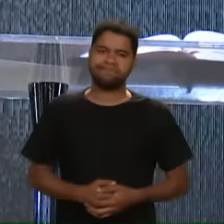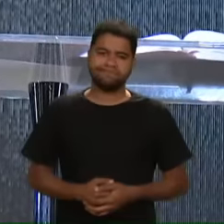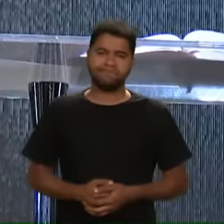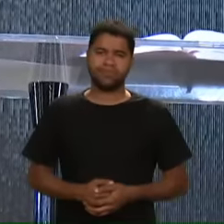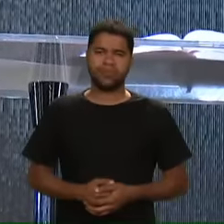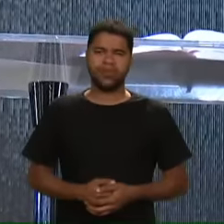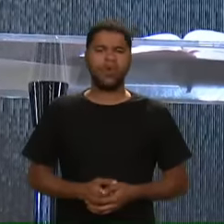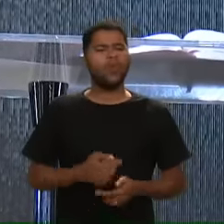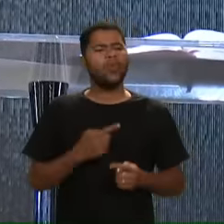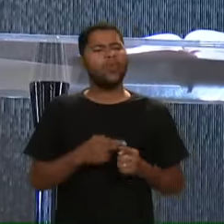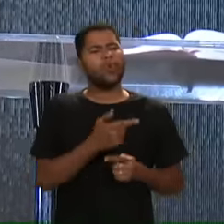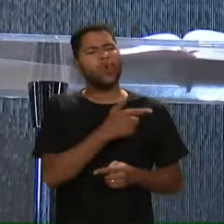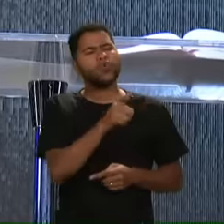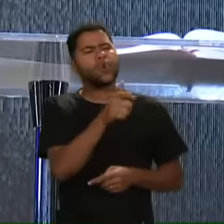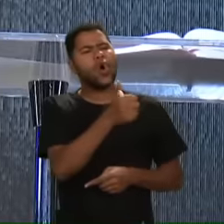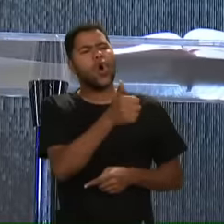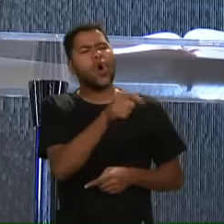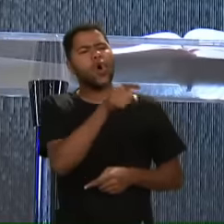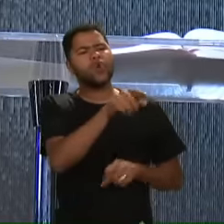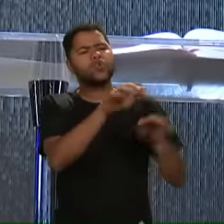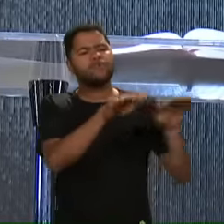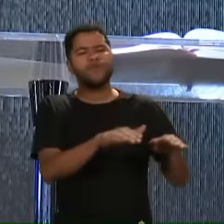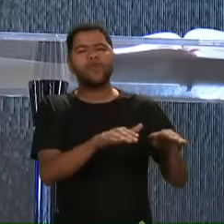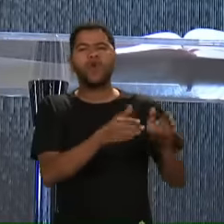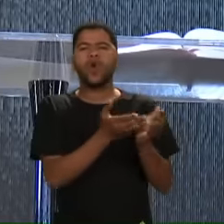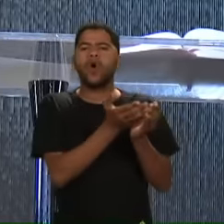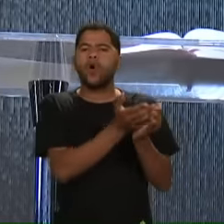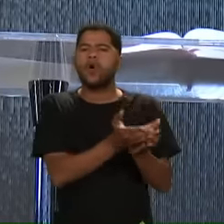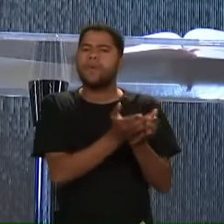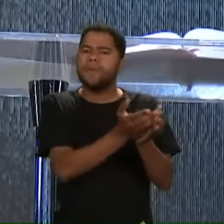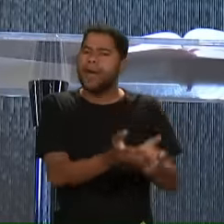Por que que os outros onze Ficaram dentro do barco?